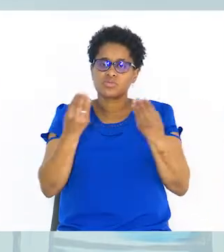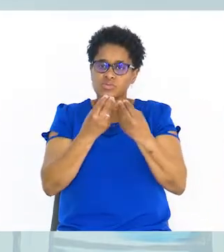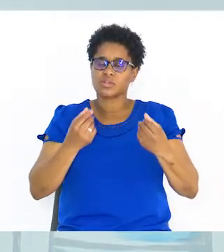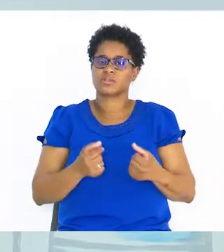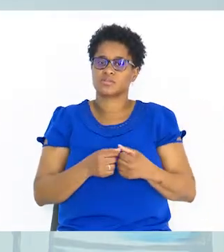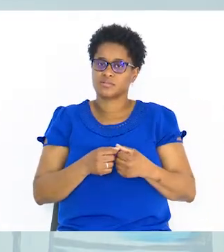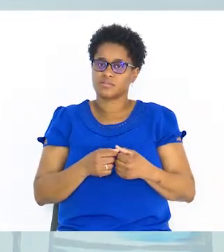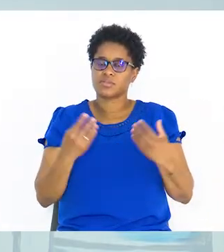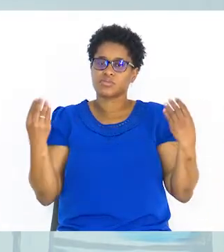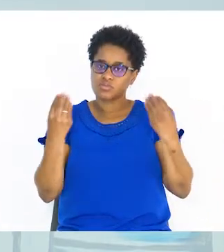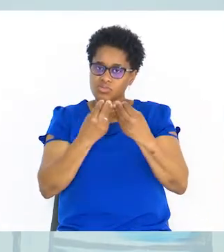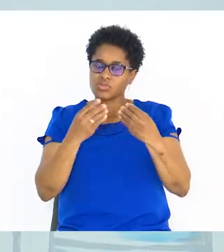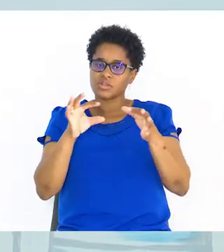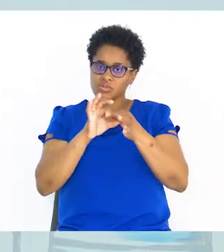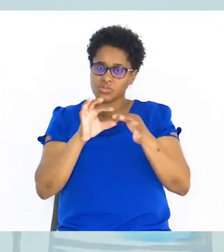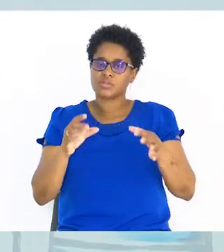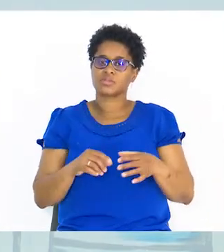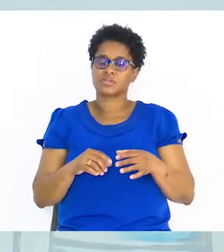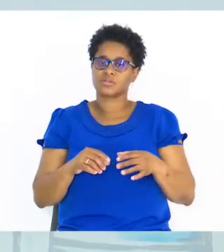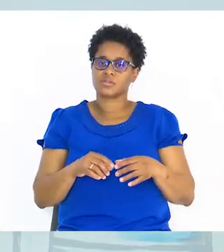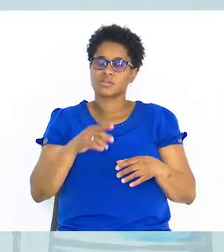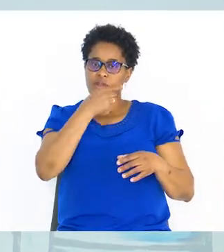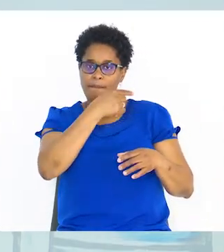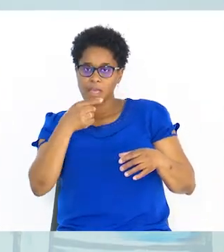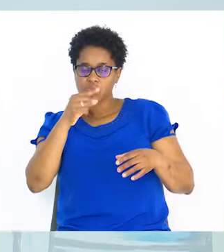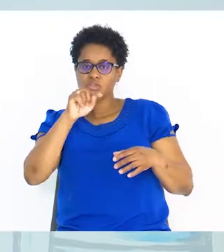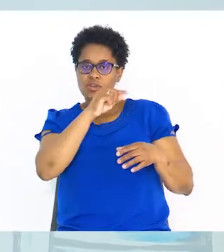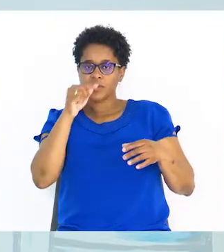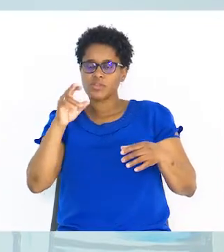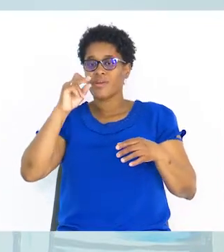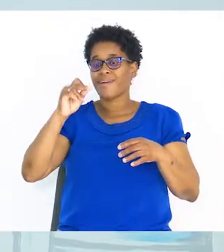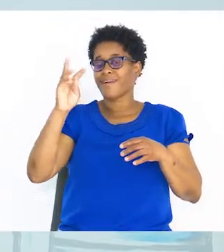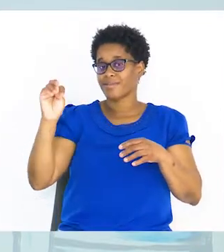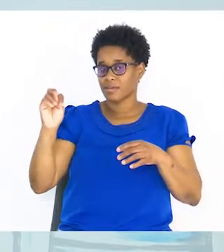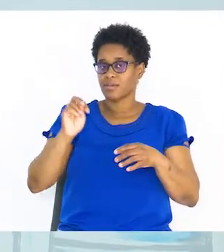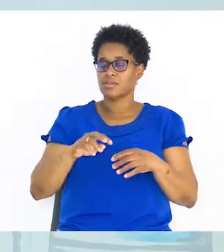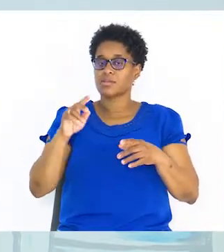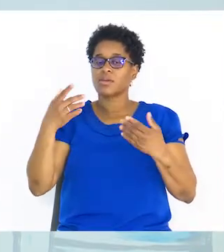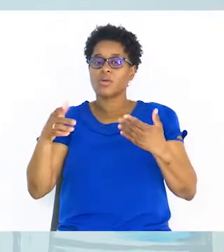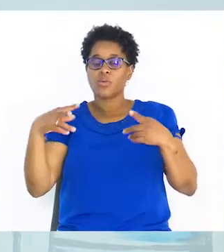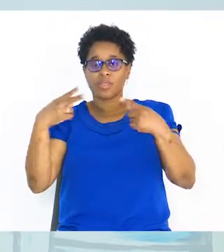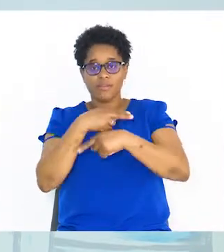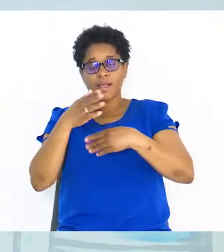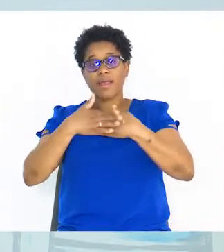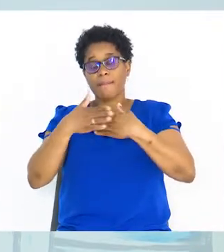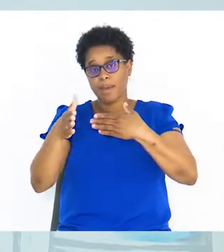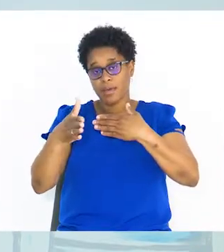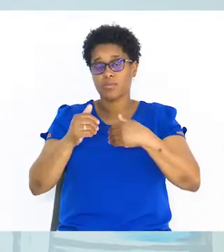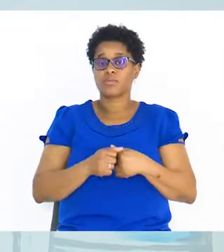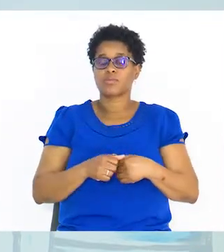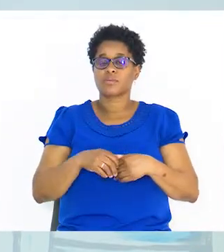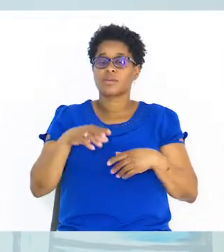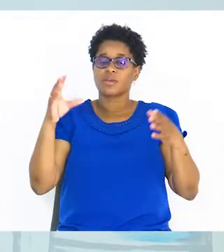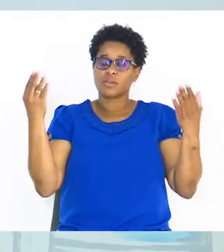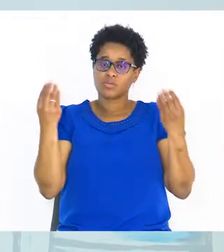Unir. Certo? Reunião. Unir. De menos infinito até 3. O intervalo é aberto. União